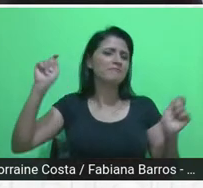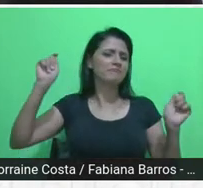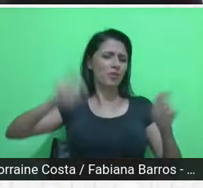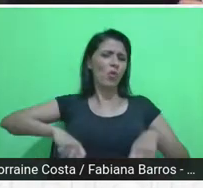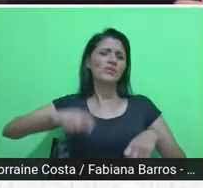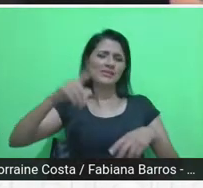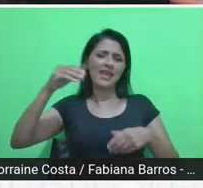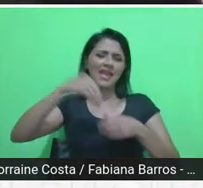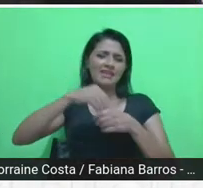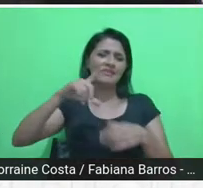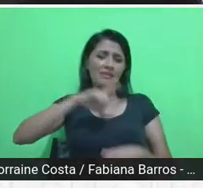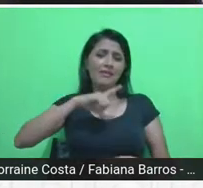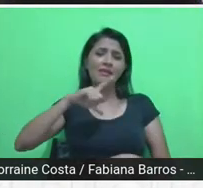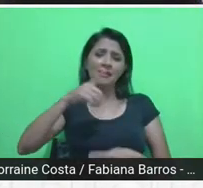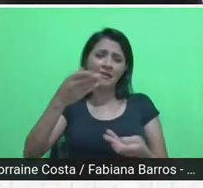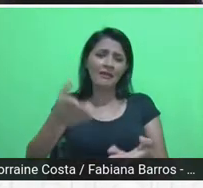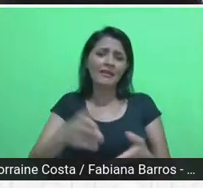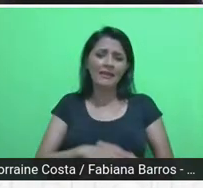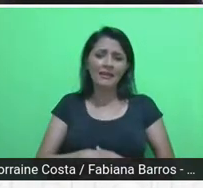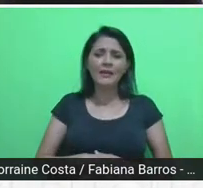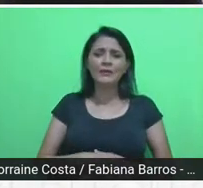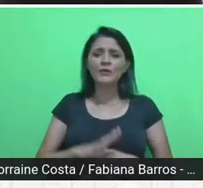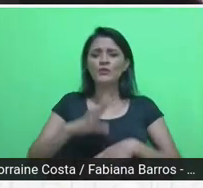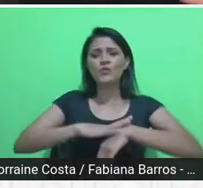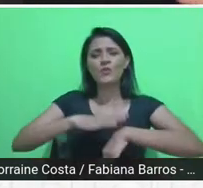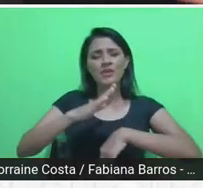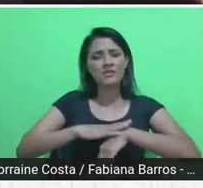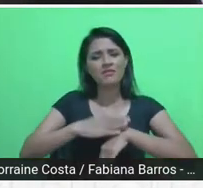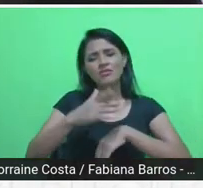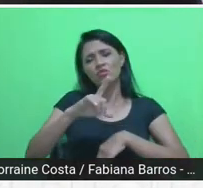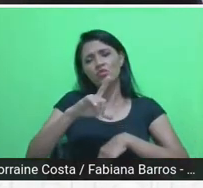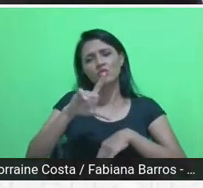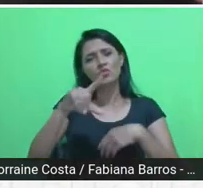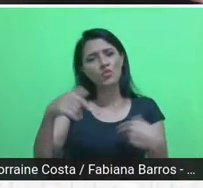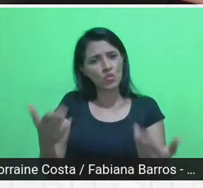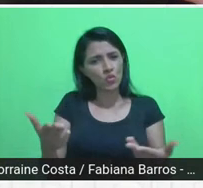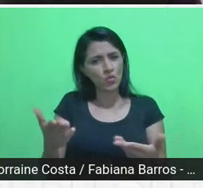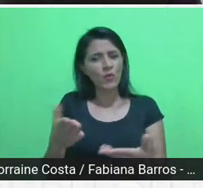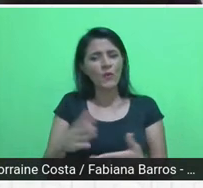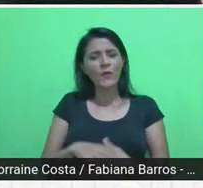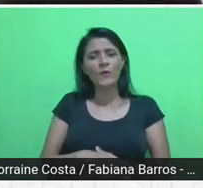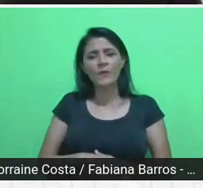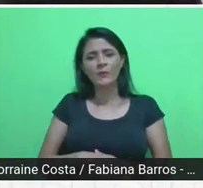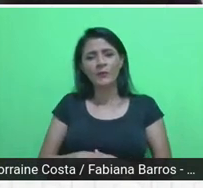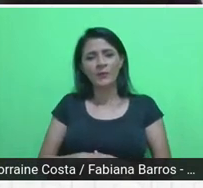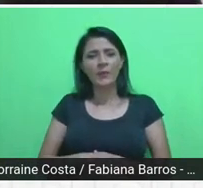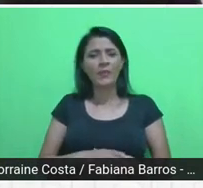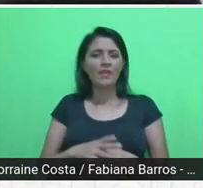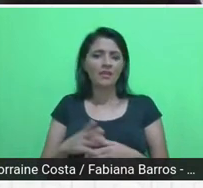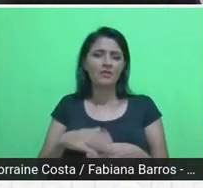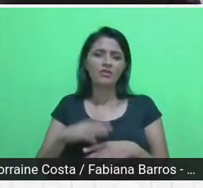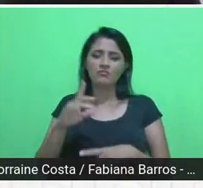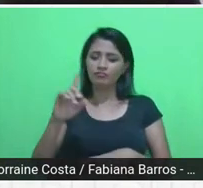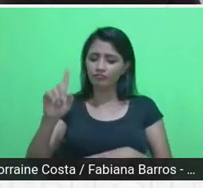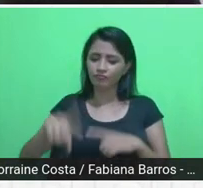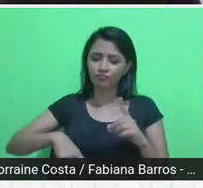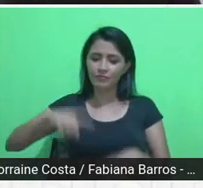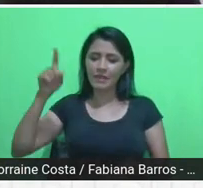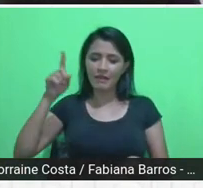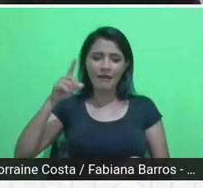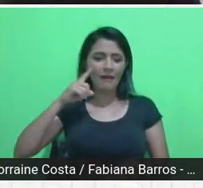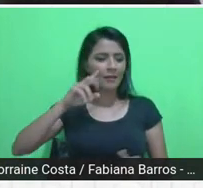num momento onde a questão de superar as diferenças